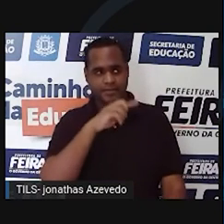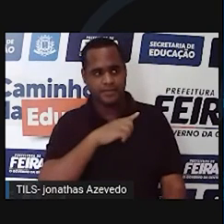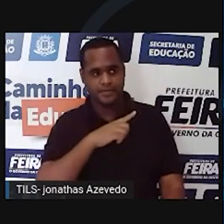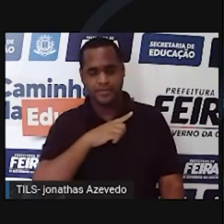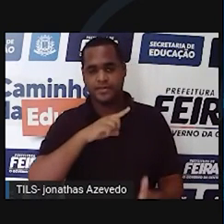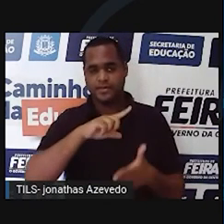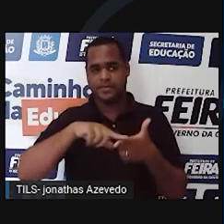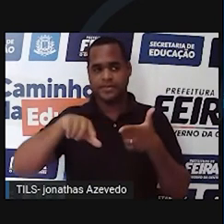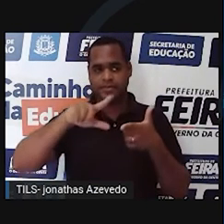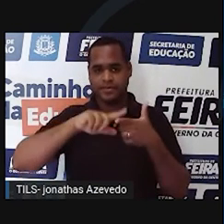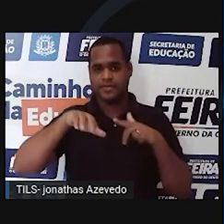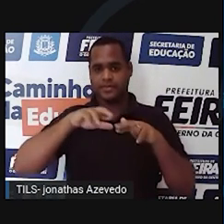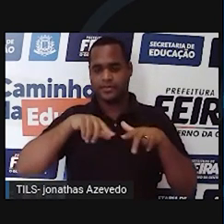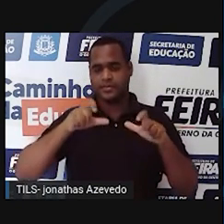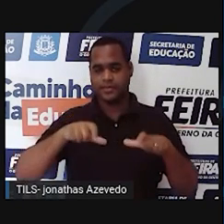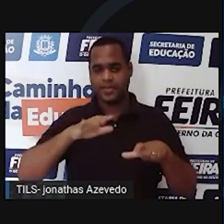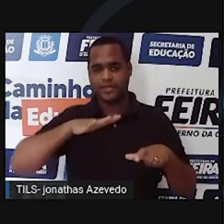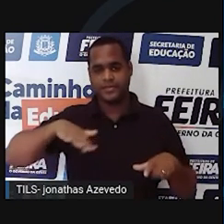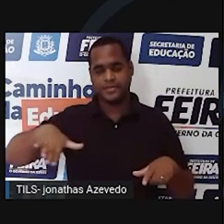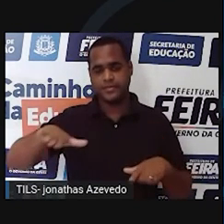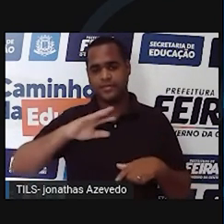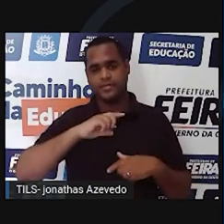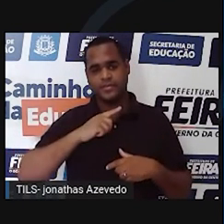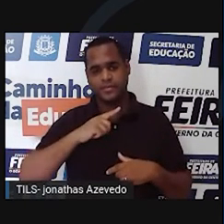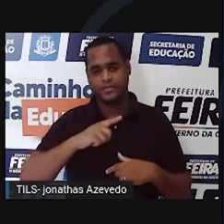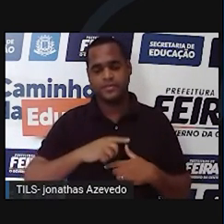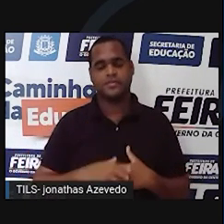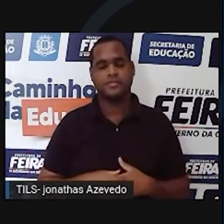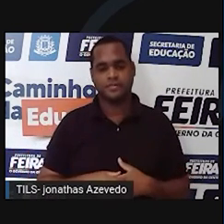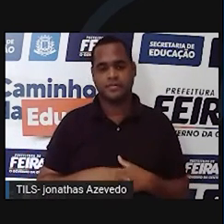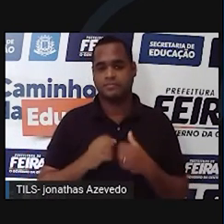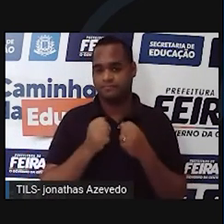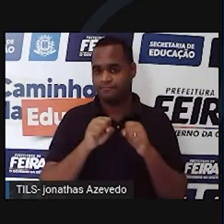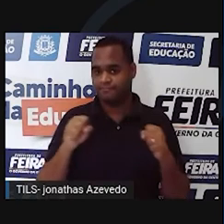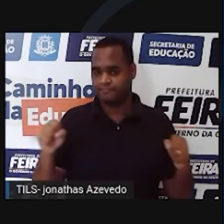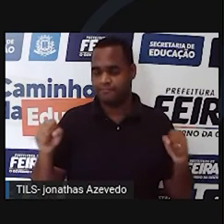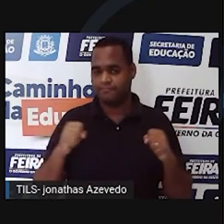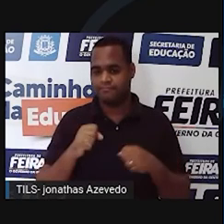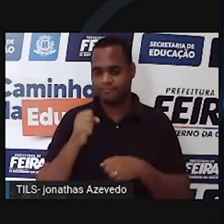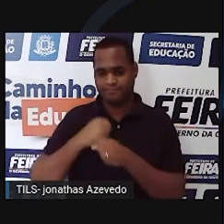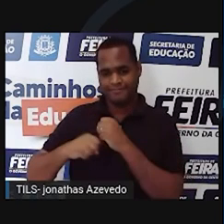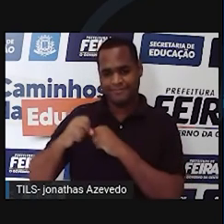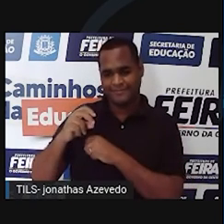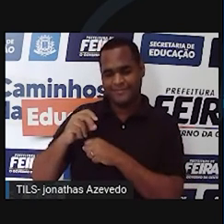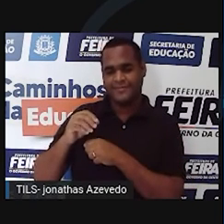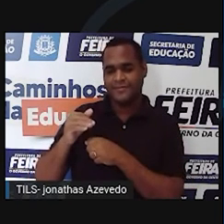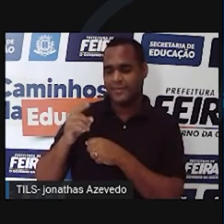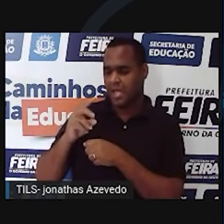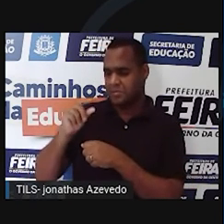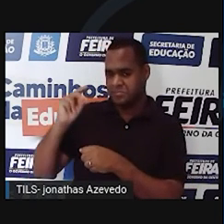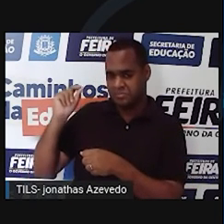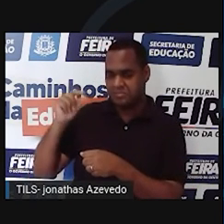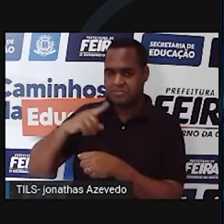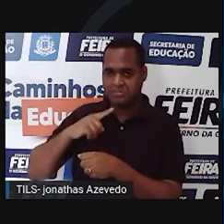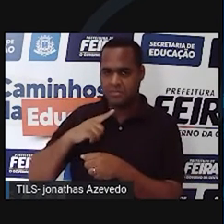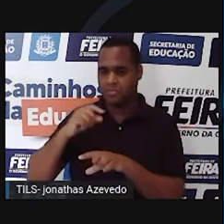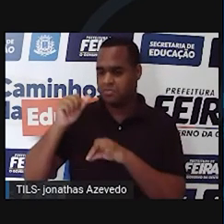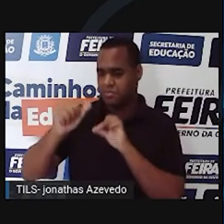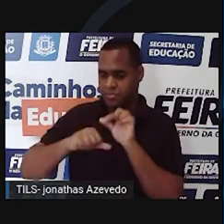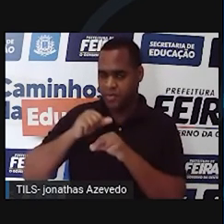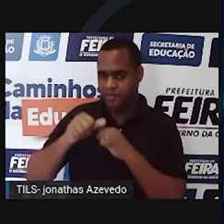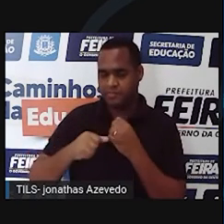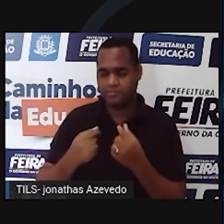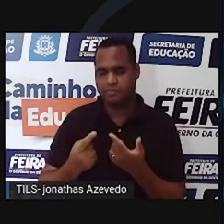aqui na região o impacto econômico é enorme. nas últimas décadas o Pantanal passou por uma revolução econômica